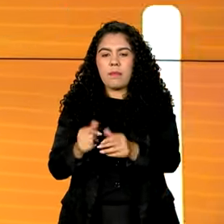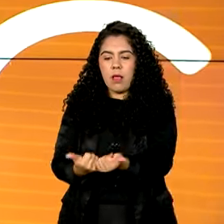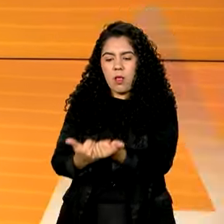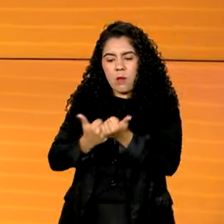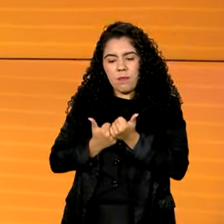profissional.